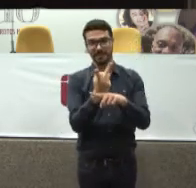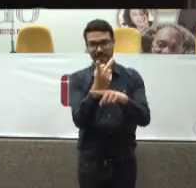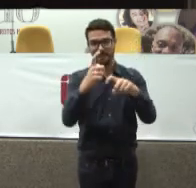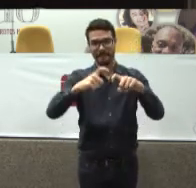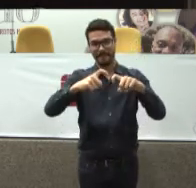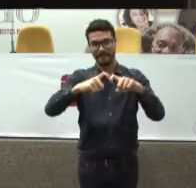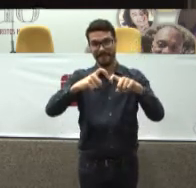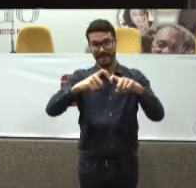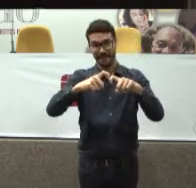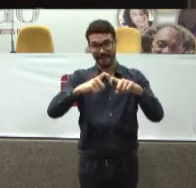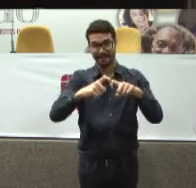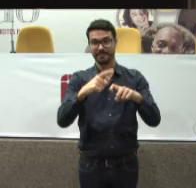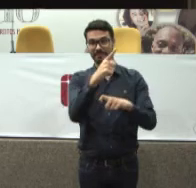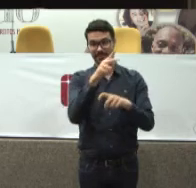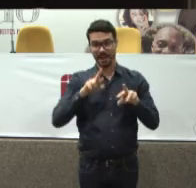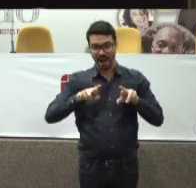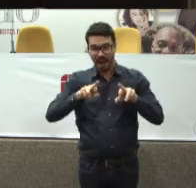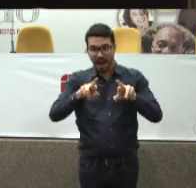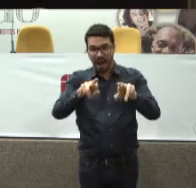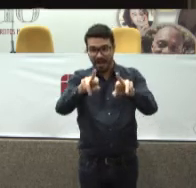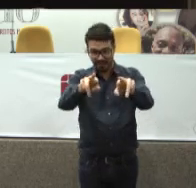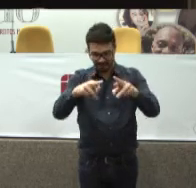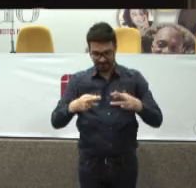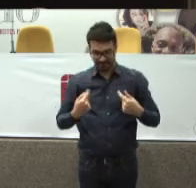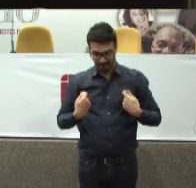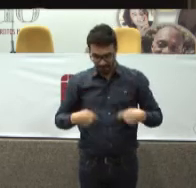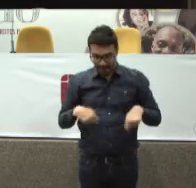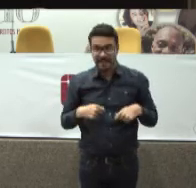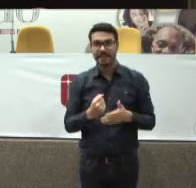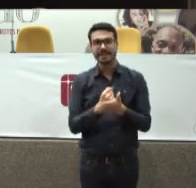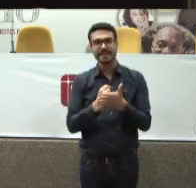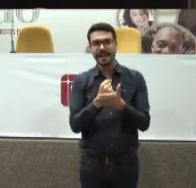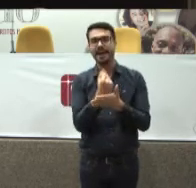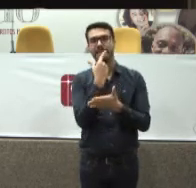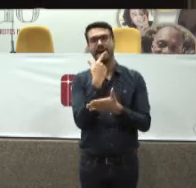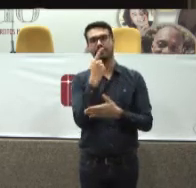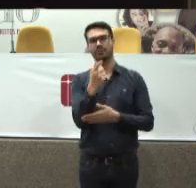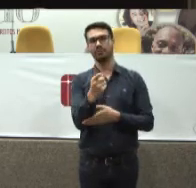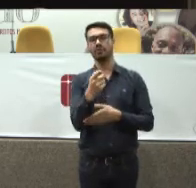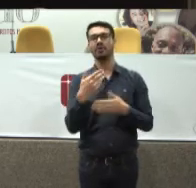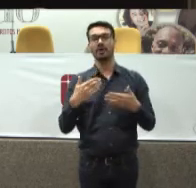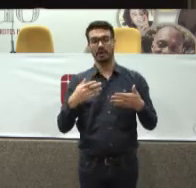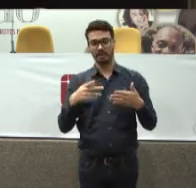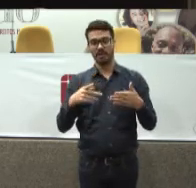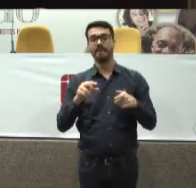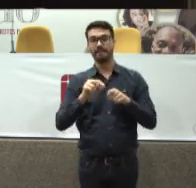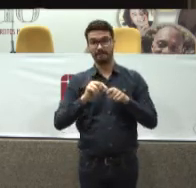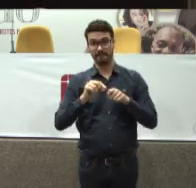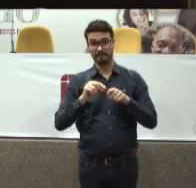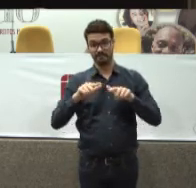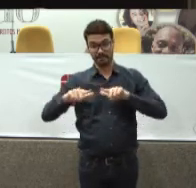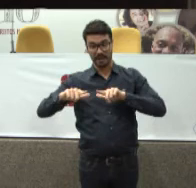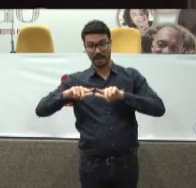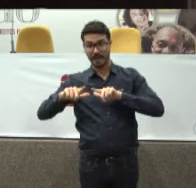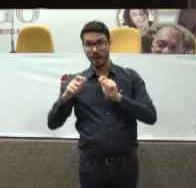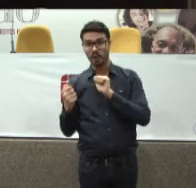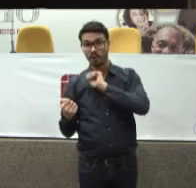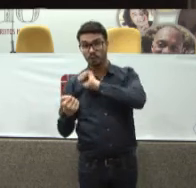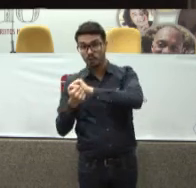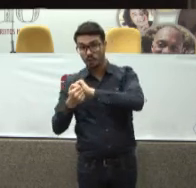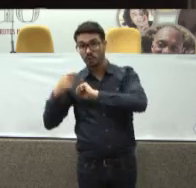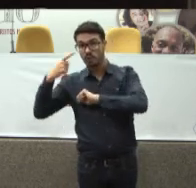médico Que pacientes Que tenham câncer avançado Que necessitam Remédio de alto custo Fazemos um trabalho Junto a advogados